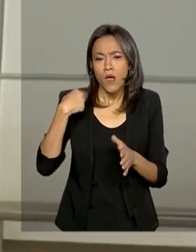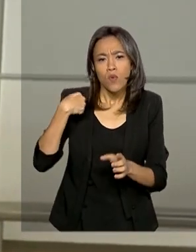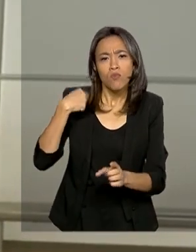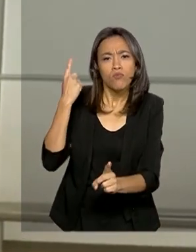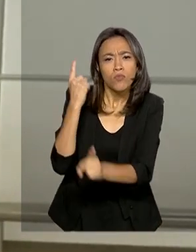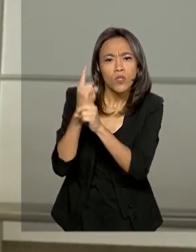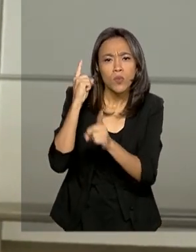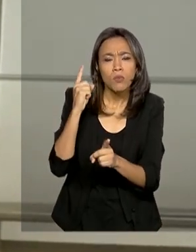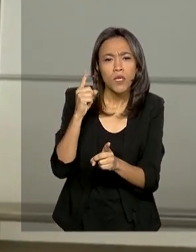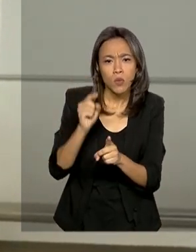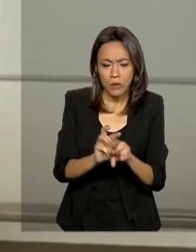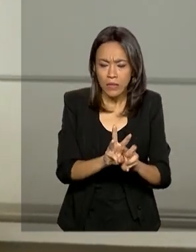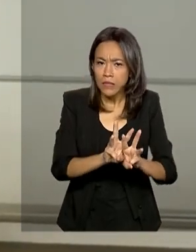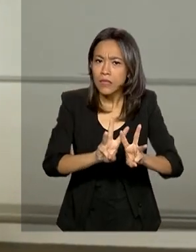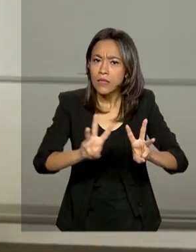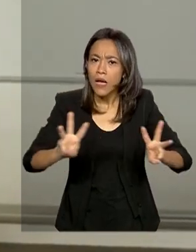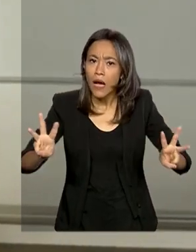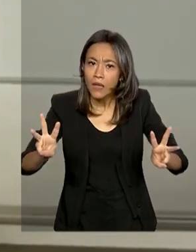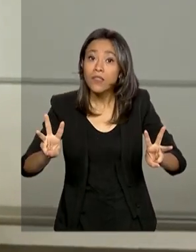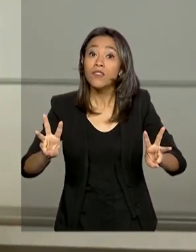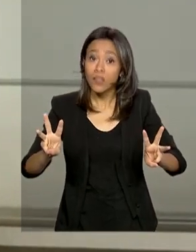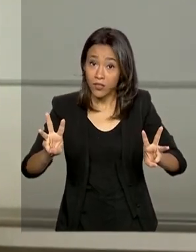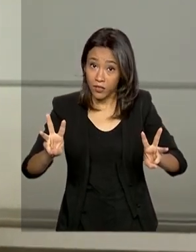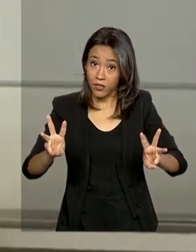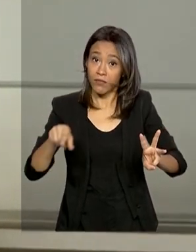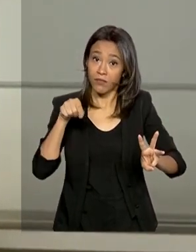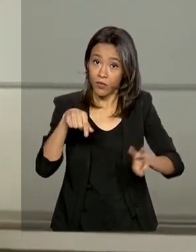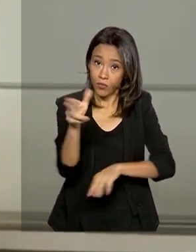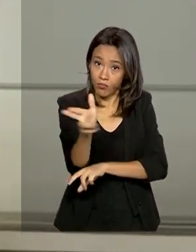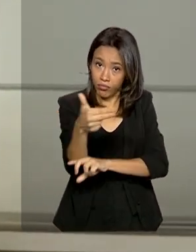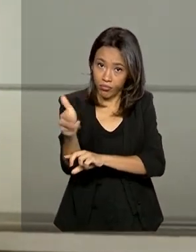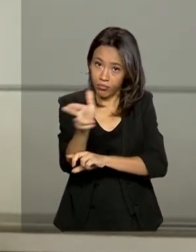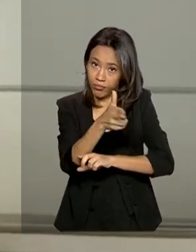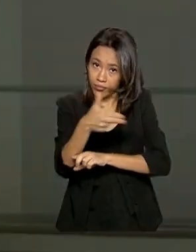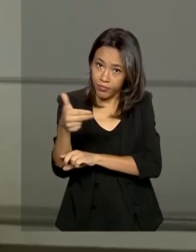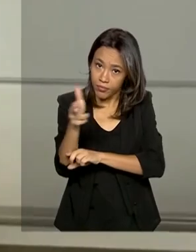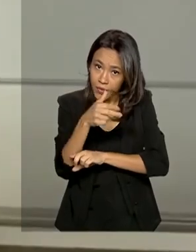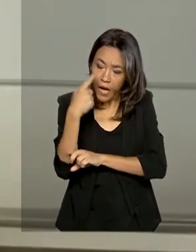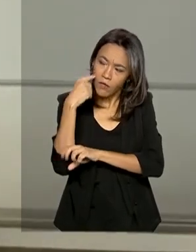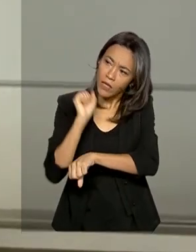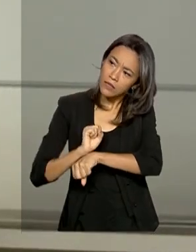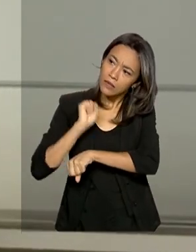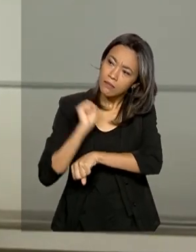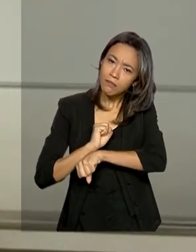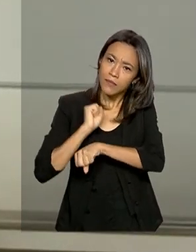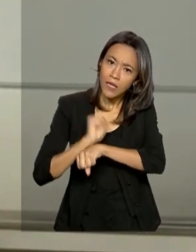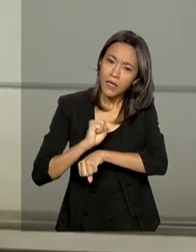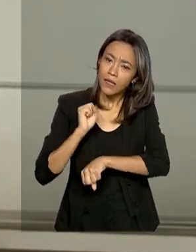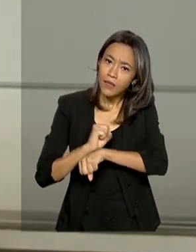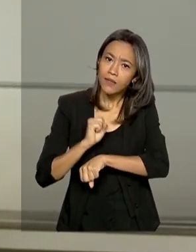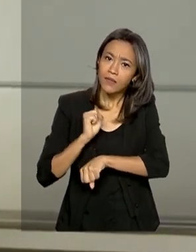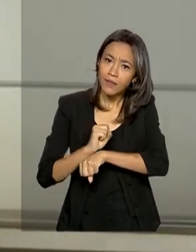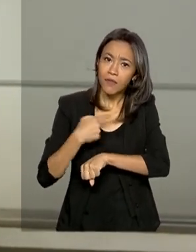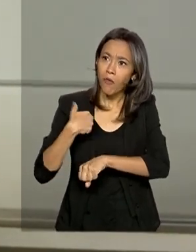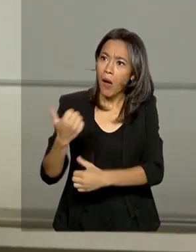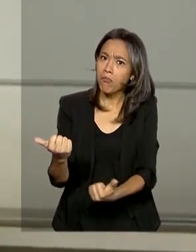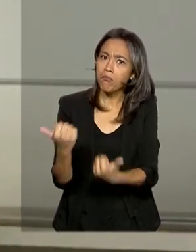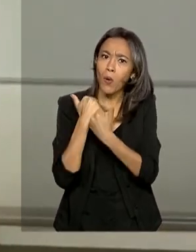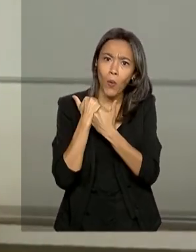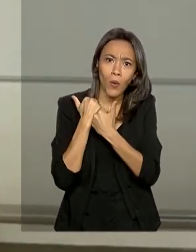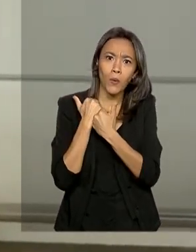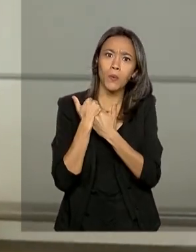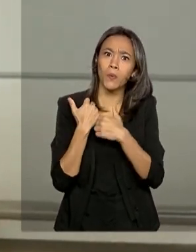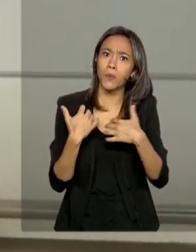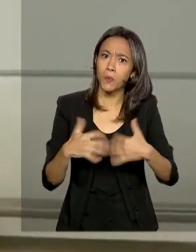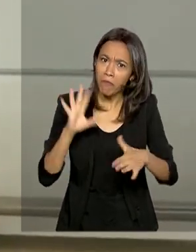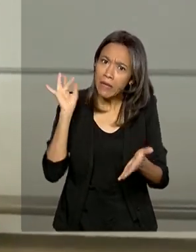site do consulado e fiquei aguardando, porque eu não contava com este apoio, mas